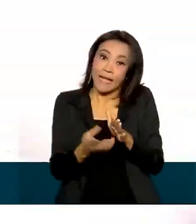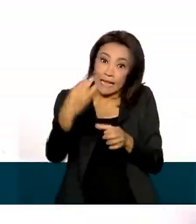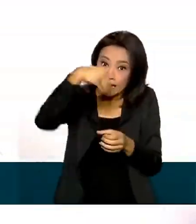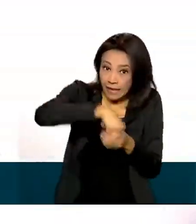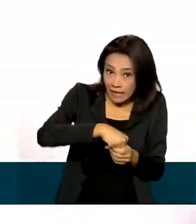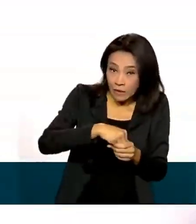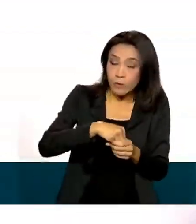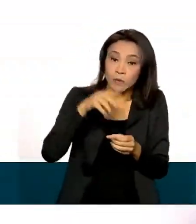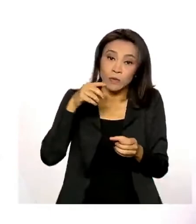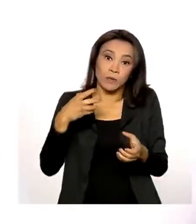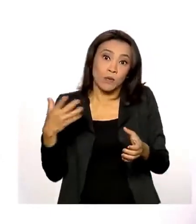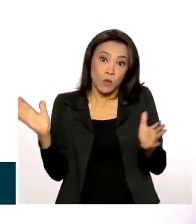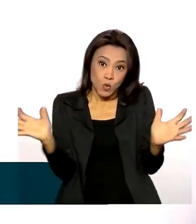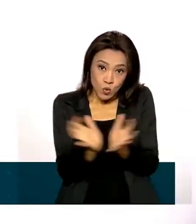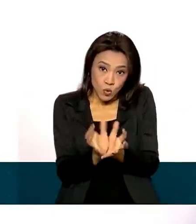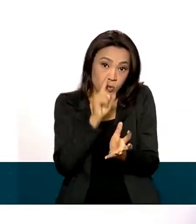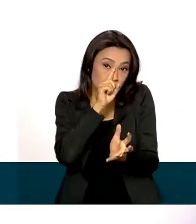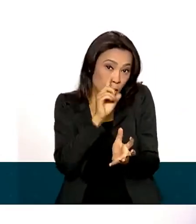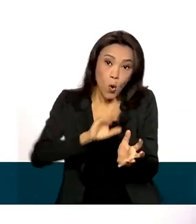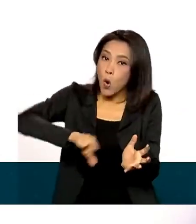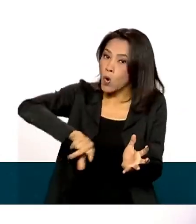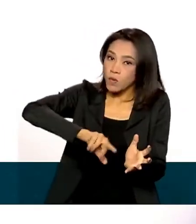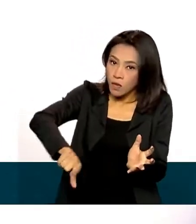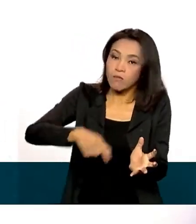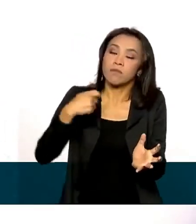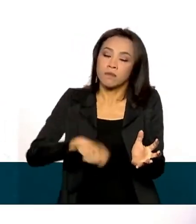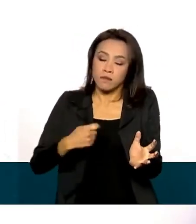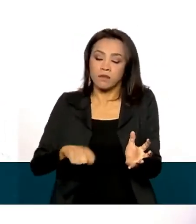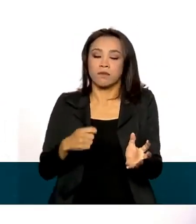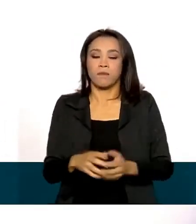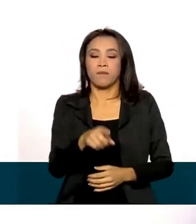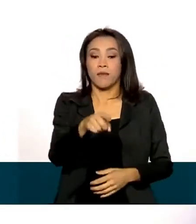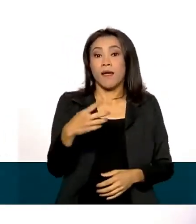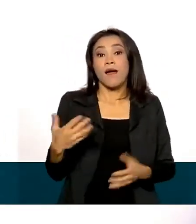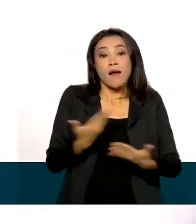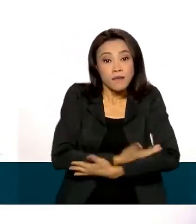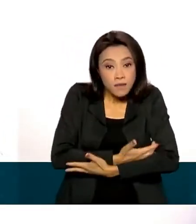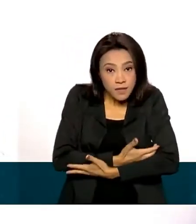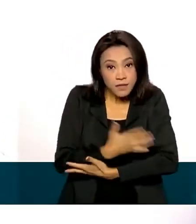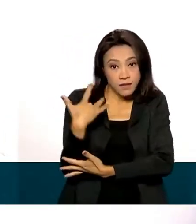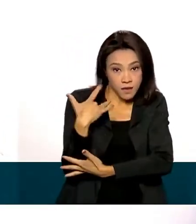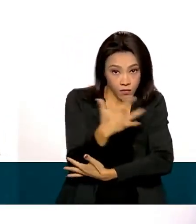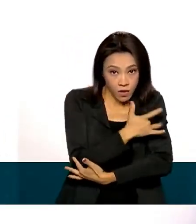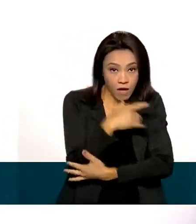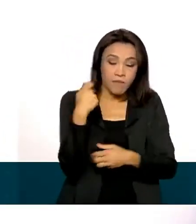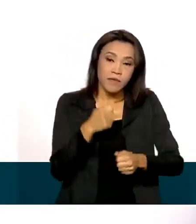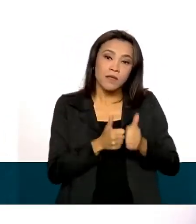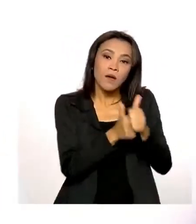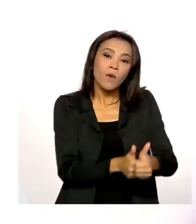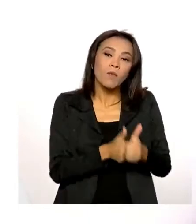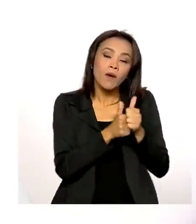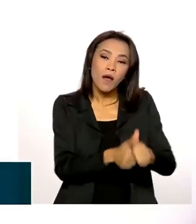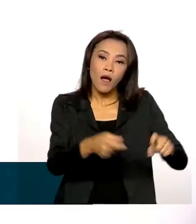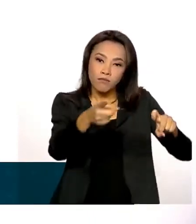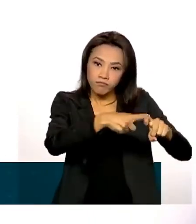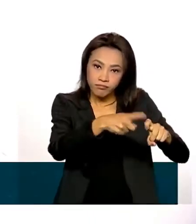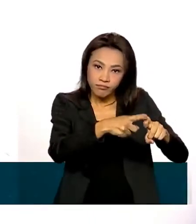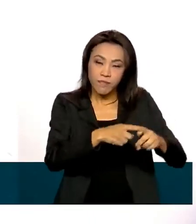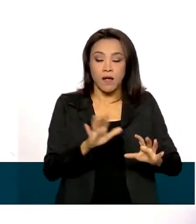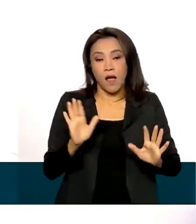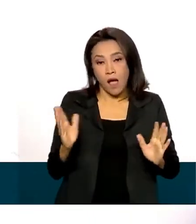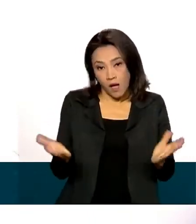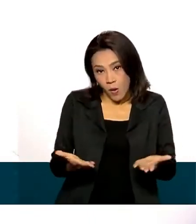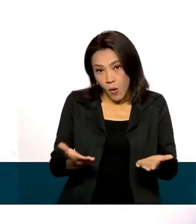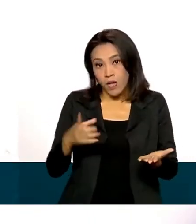As crianças que são saudáveis, a gente pede para fazer o acompanhamento com o pediatra, né? Agora, existem alguns